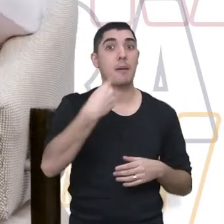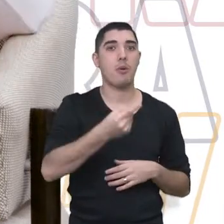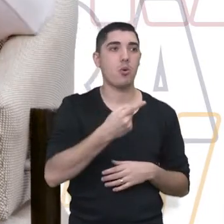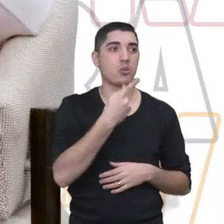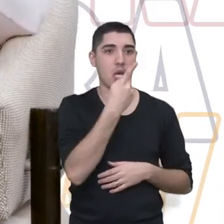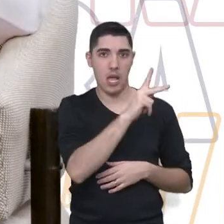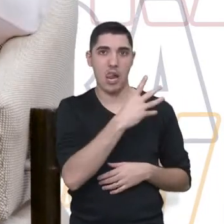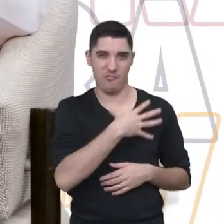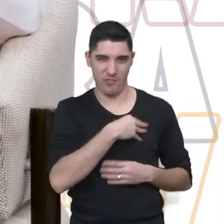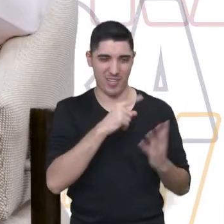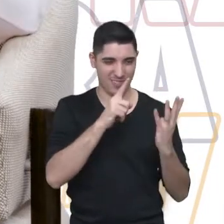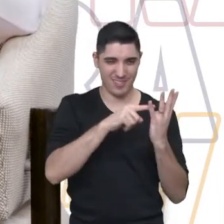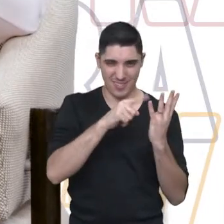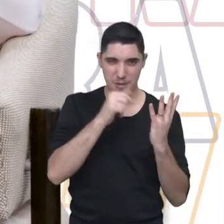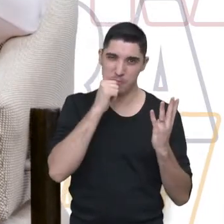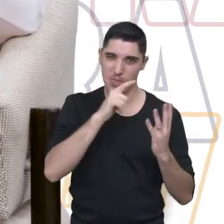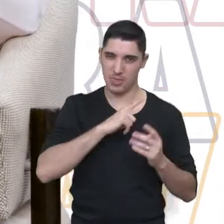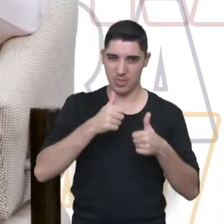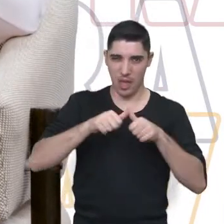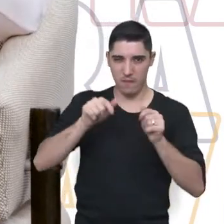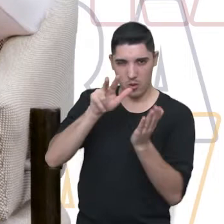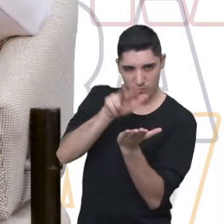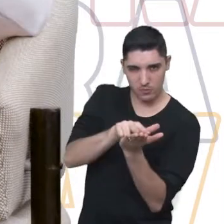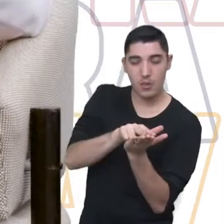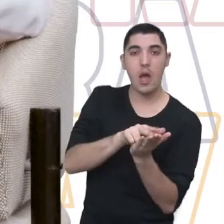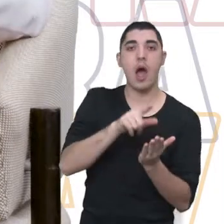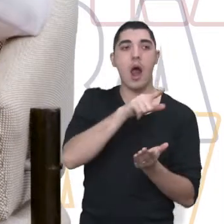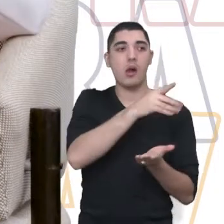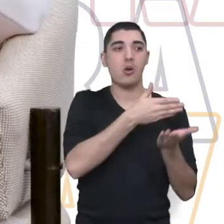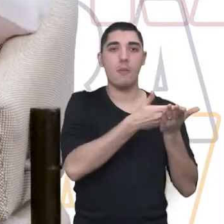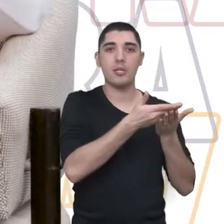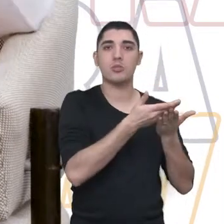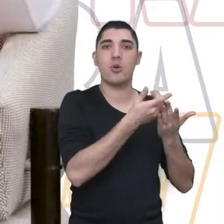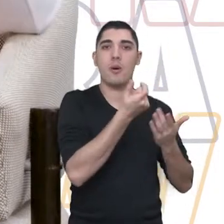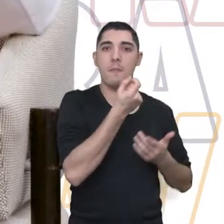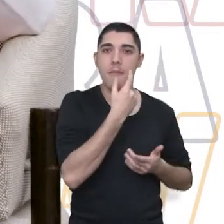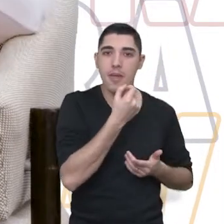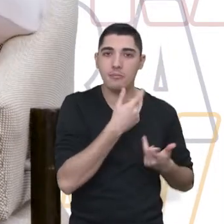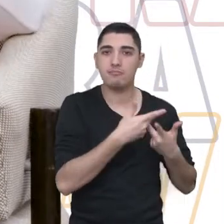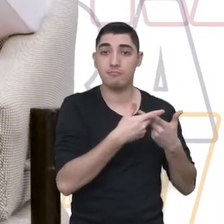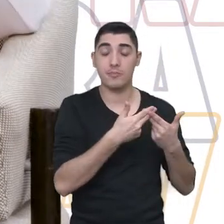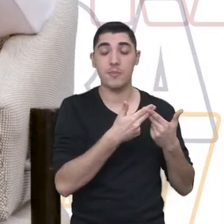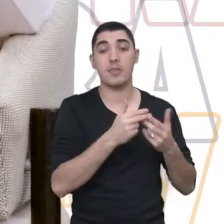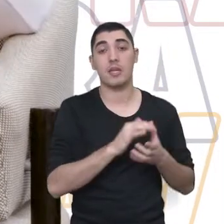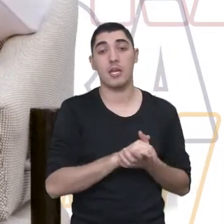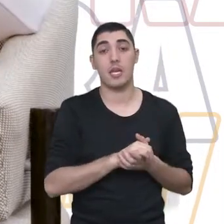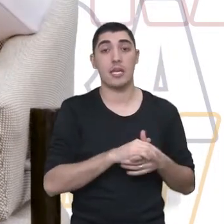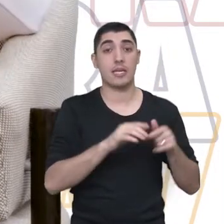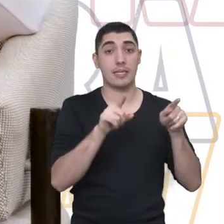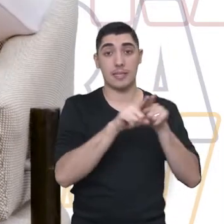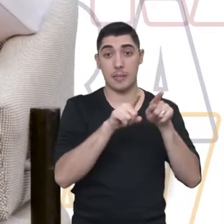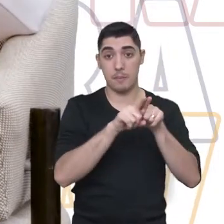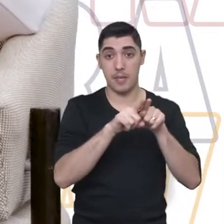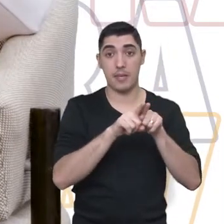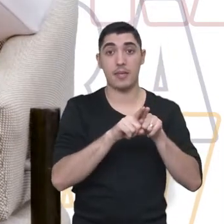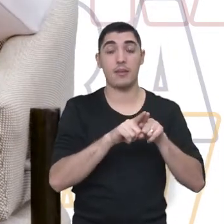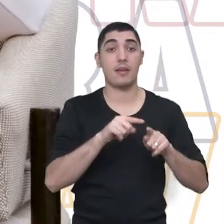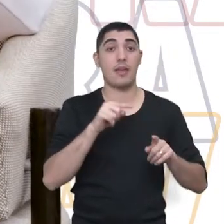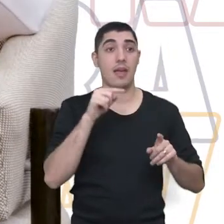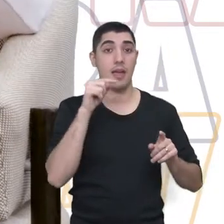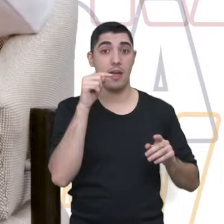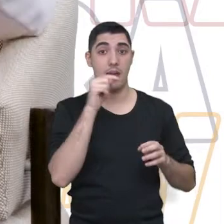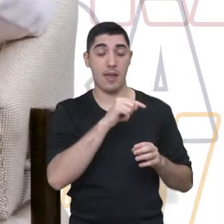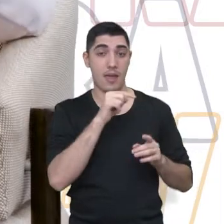né? Mais calma. teve que ser medicada, teve porque ela estava bem... Ela, na verdade, ela não